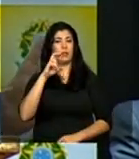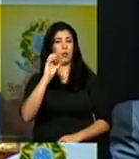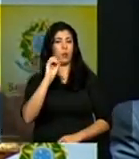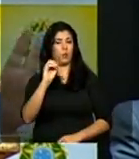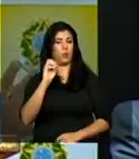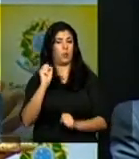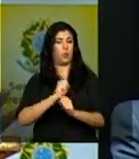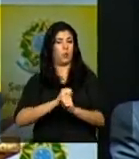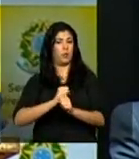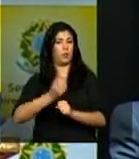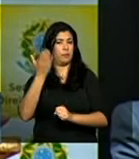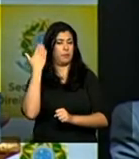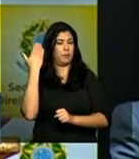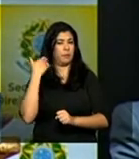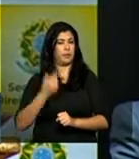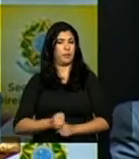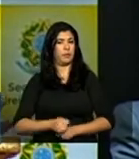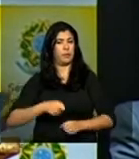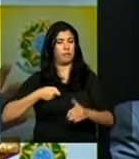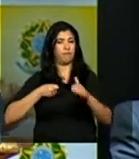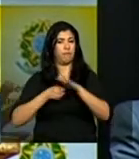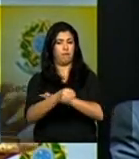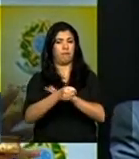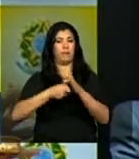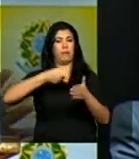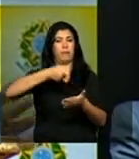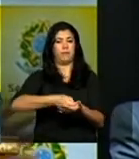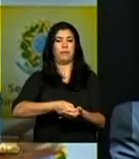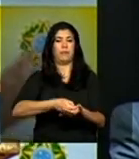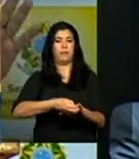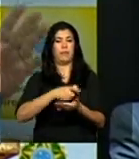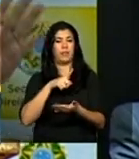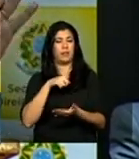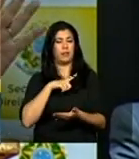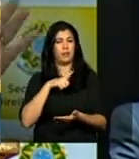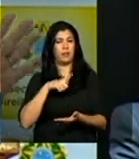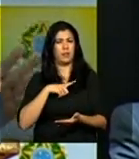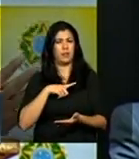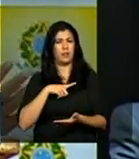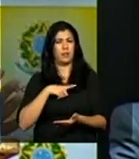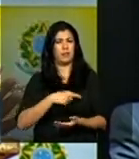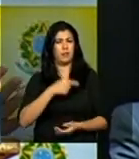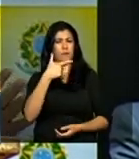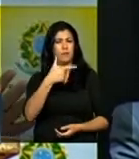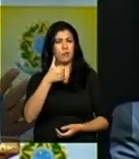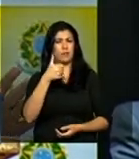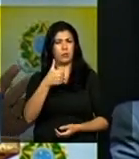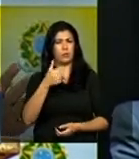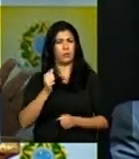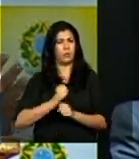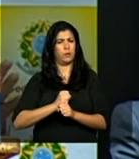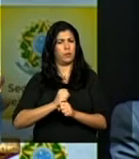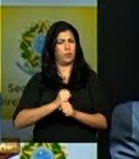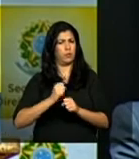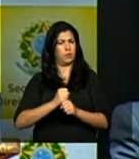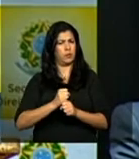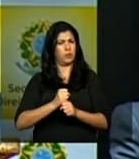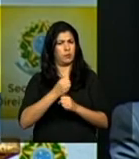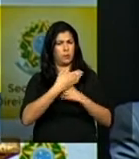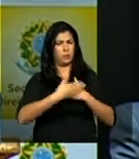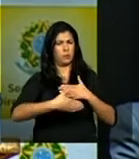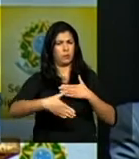golpe civil militar a ditadura teve 21 anos mas a sua as